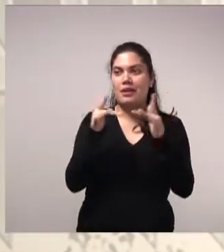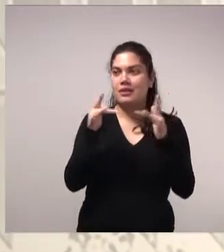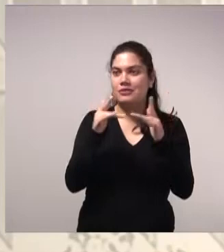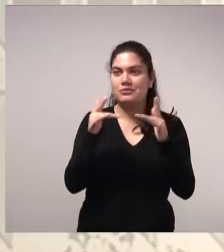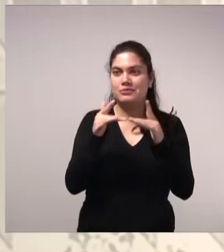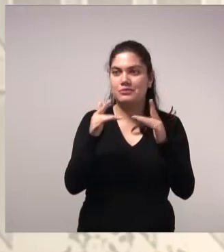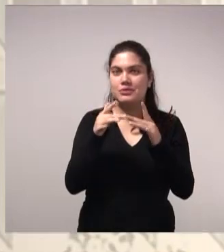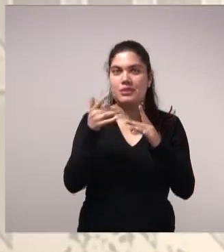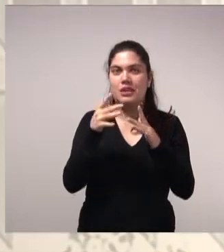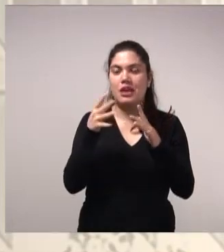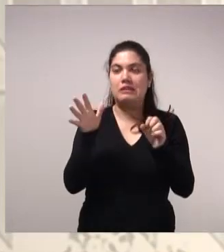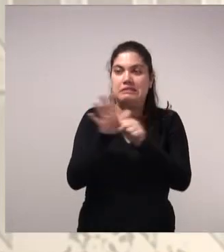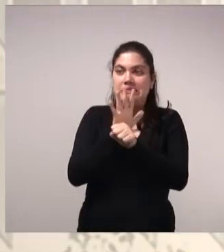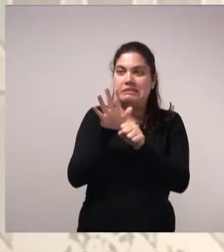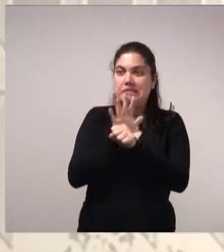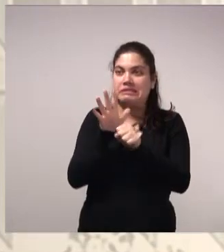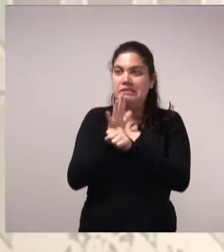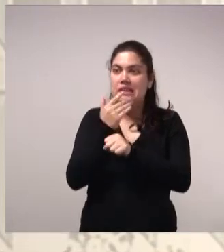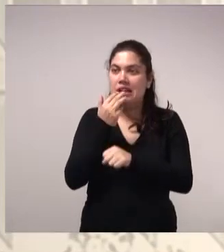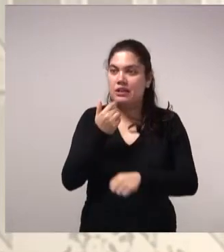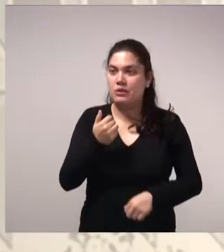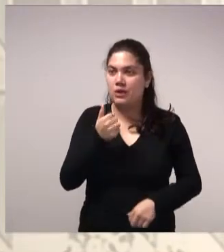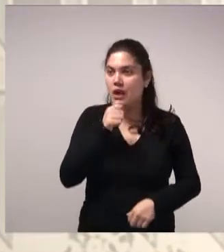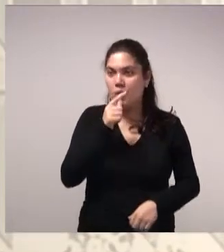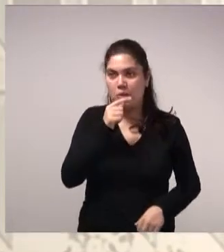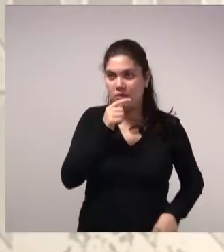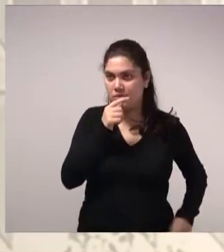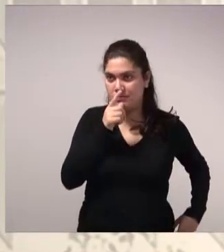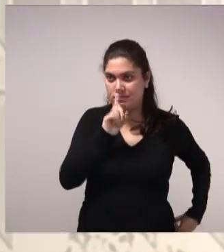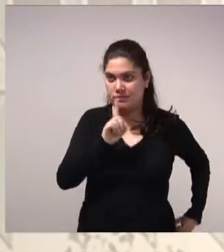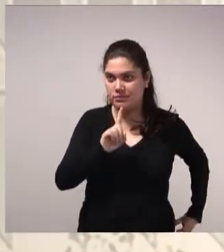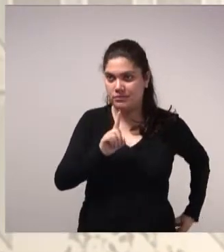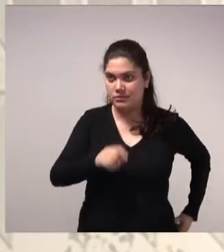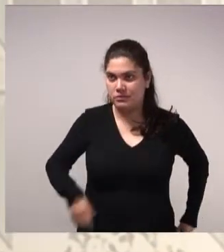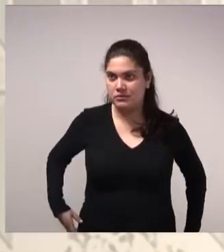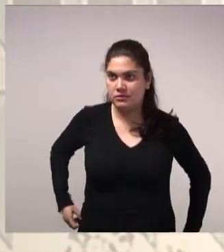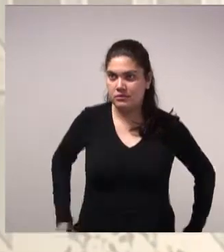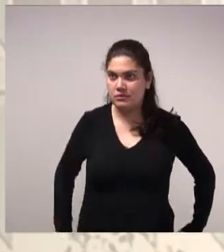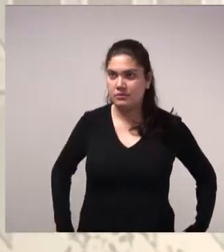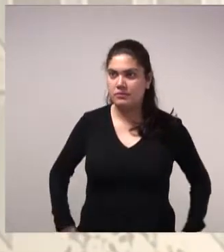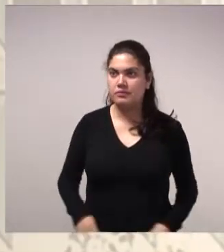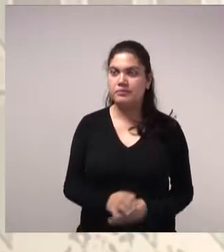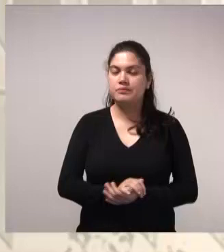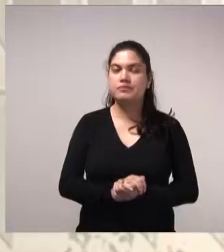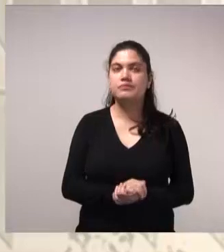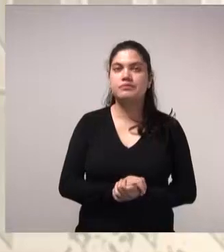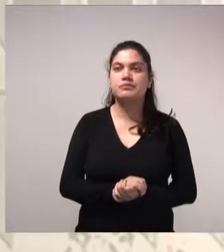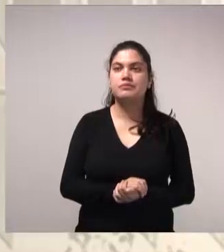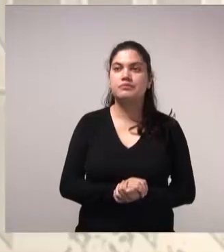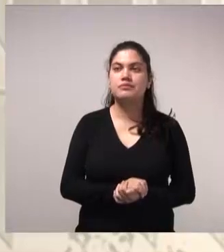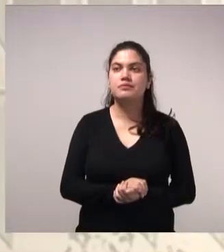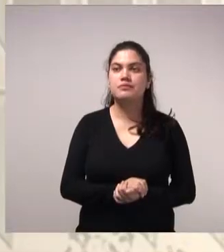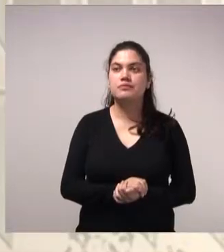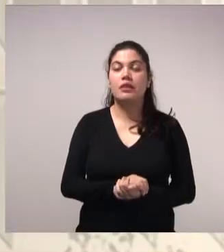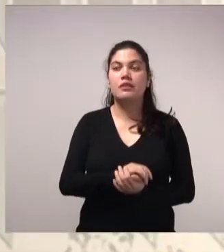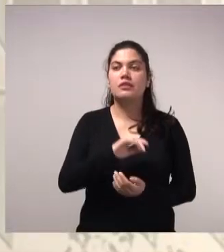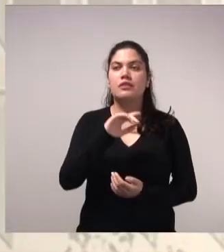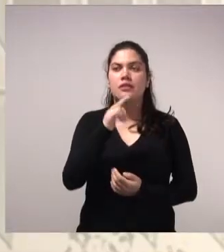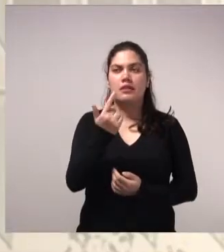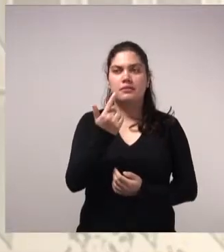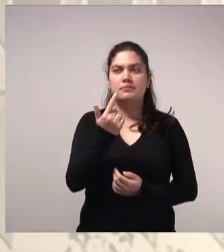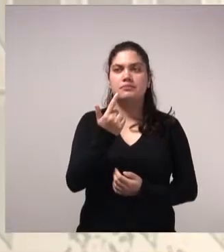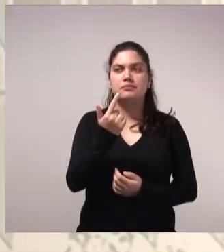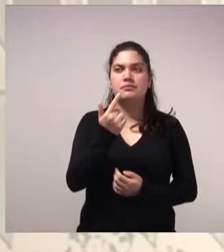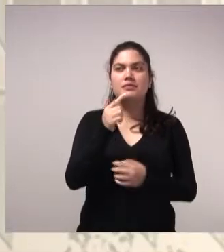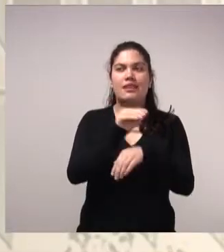um acúmulo dessa água. Você não vai armazenar esse efluente sem nenhum tipo de tratamento. Evidentemente que, um